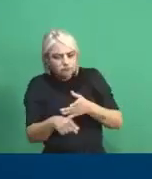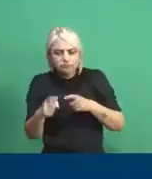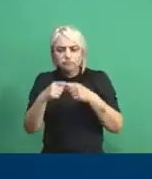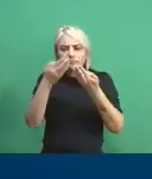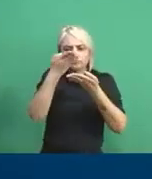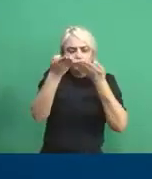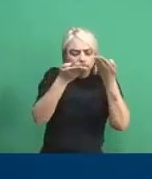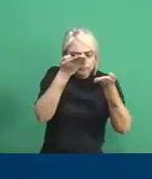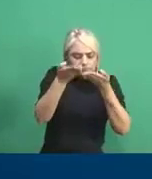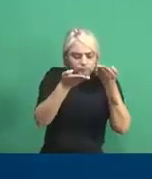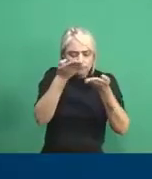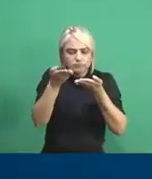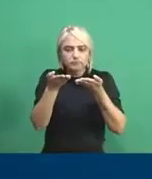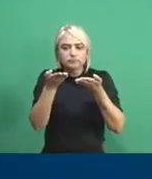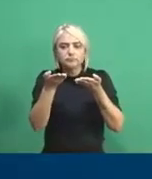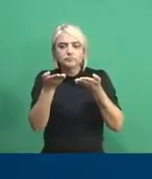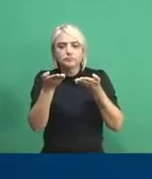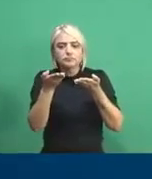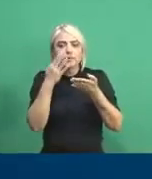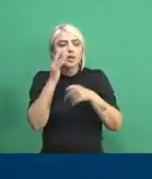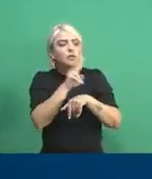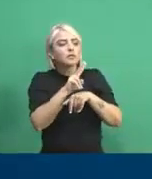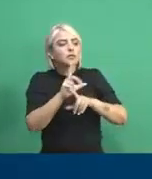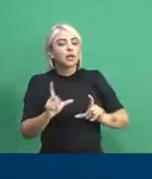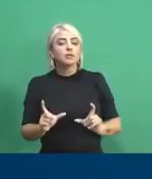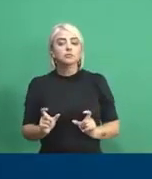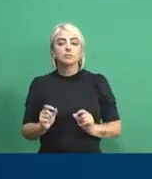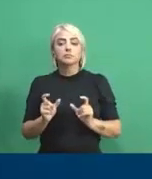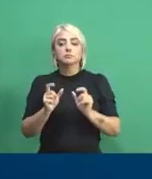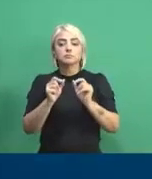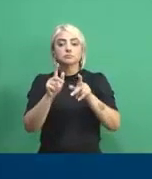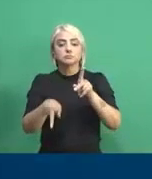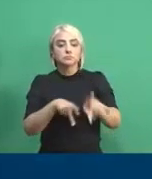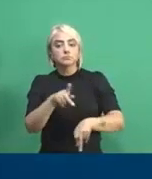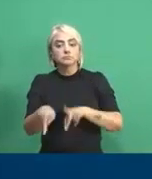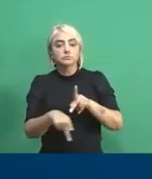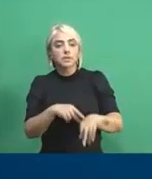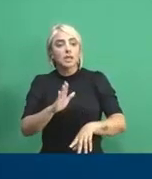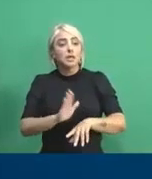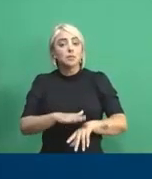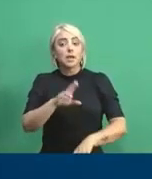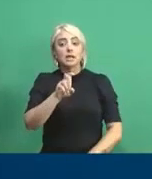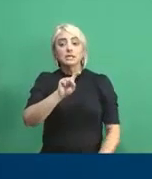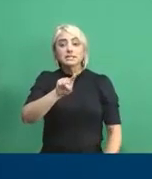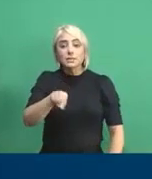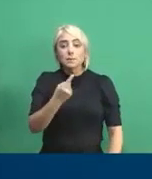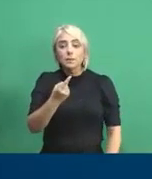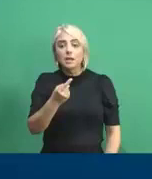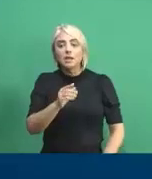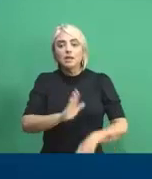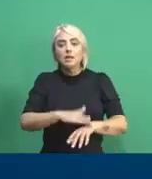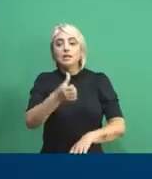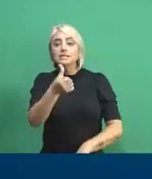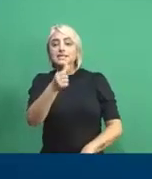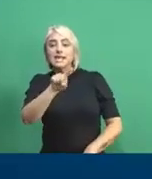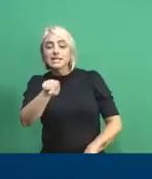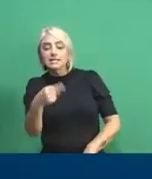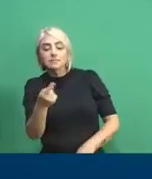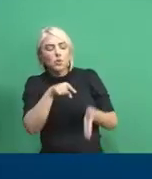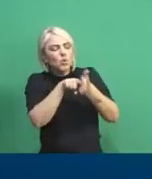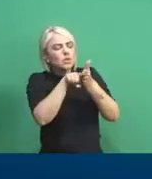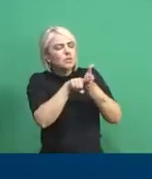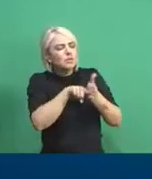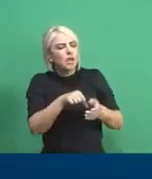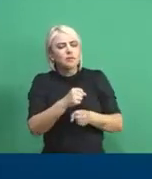atendimento, rastreamento de câncer na população. Foram mais de 5 mil exames, na verdade foram mais de 6 mil exames